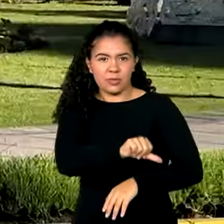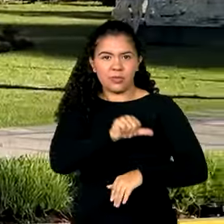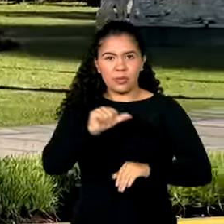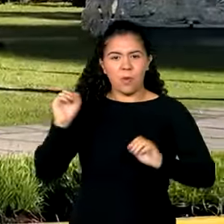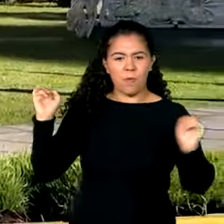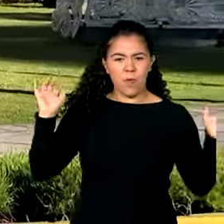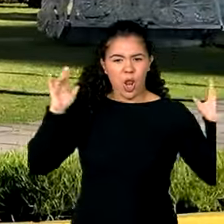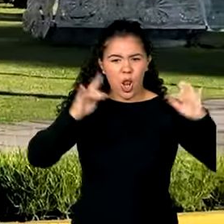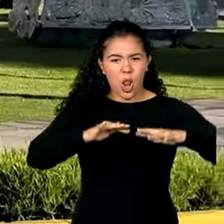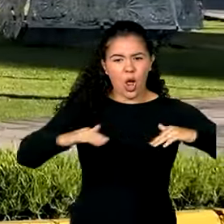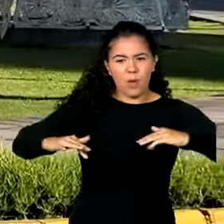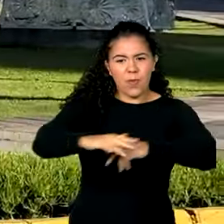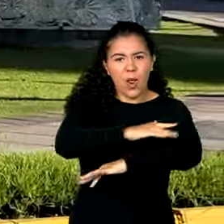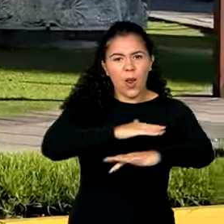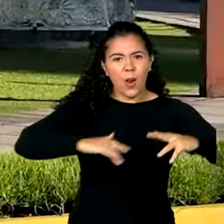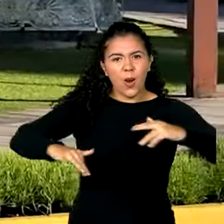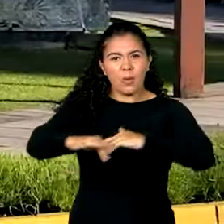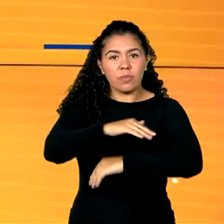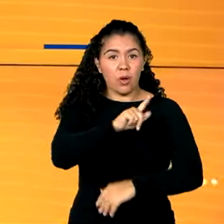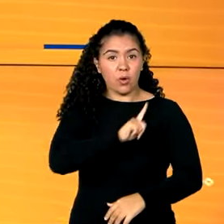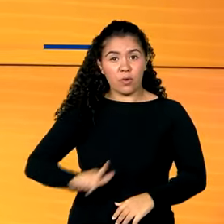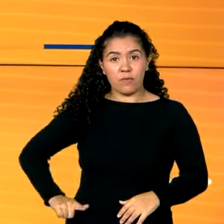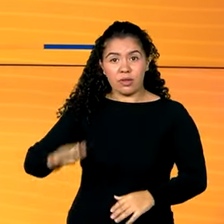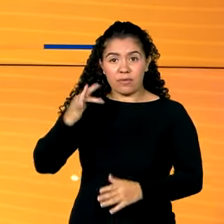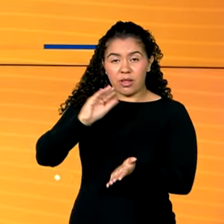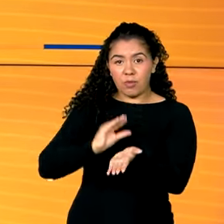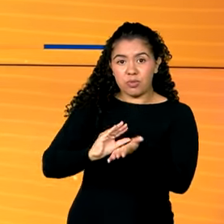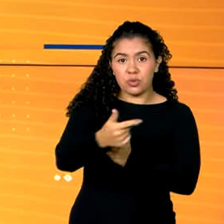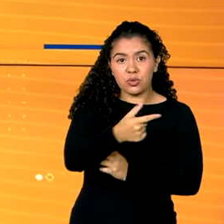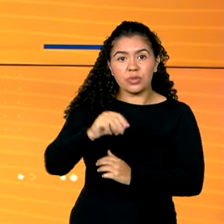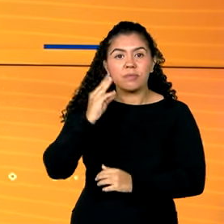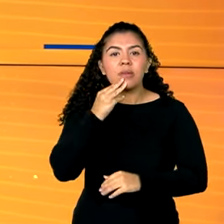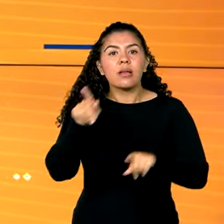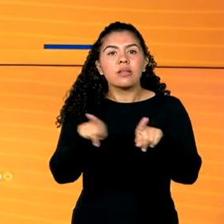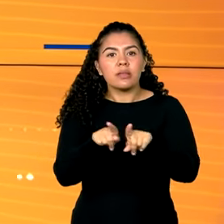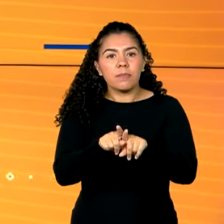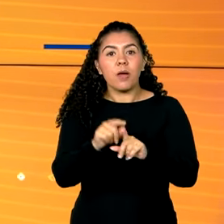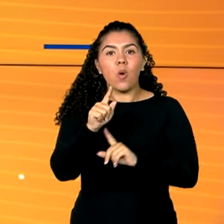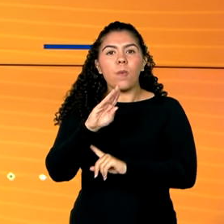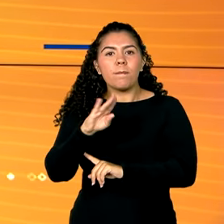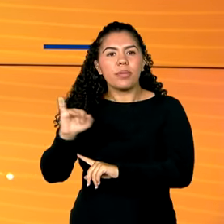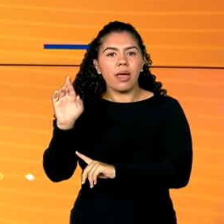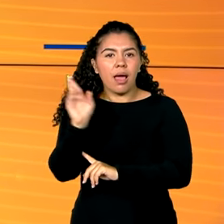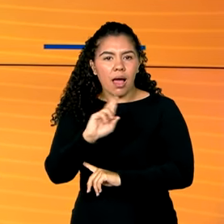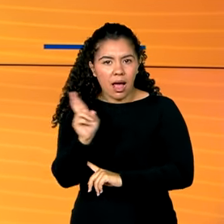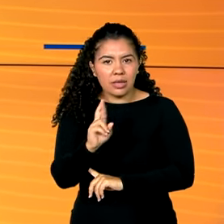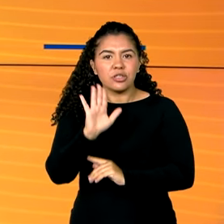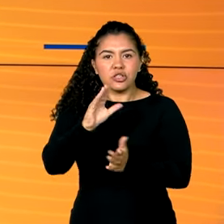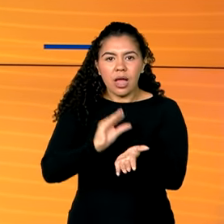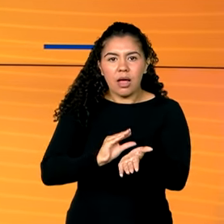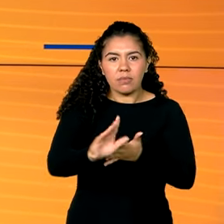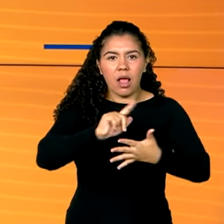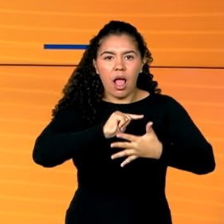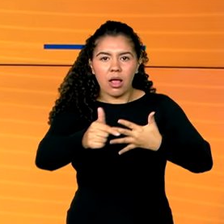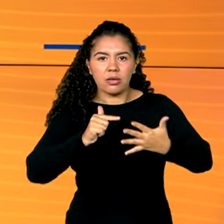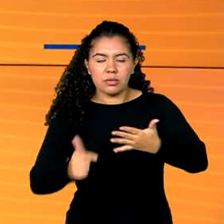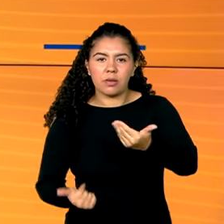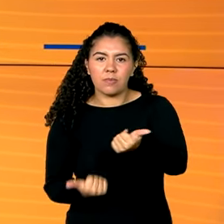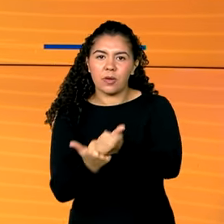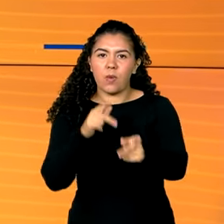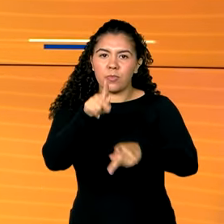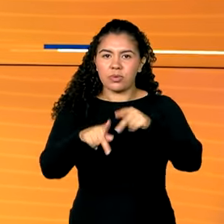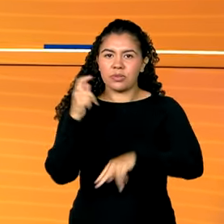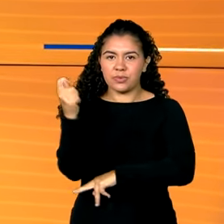apoio federal de 200 milhões de reais. E quase 1 bilhão de reais já foram investidos em ações para apoiar a